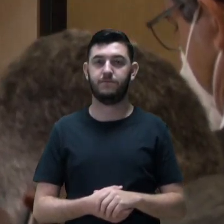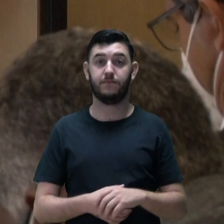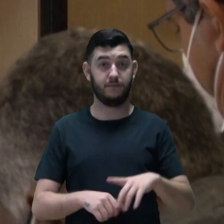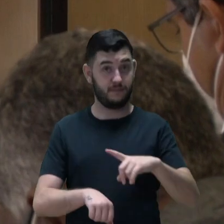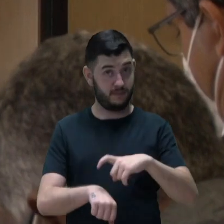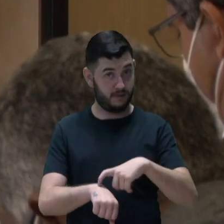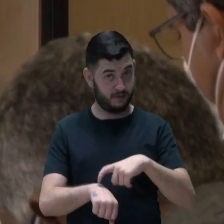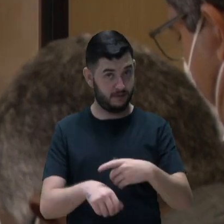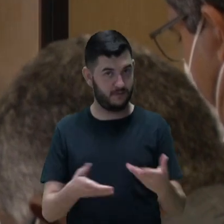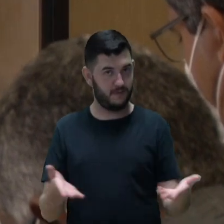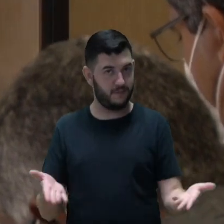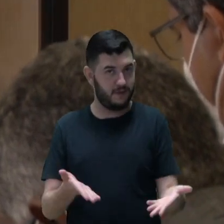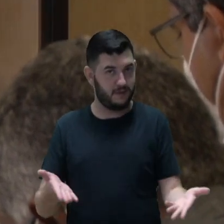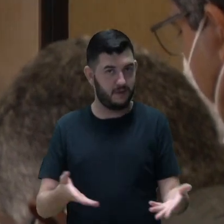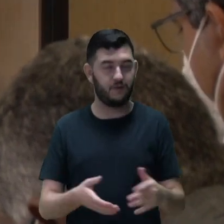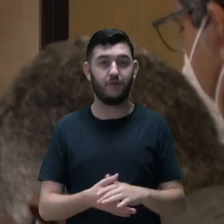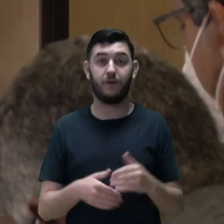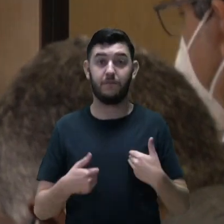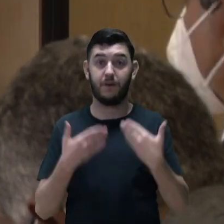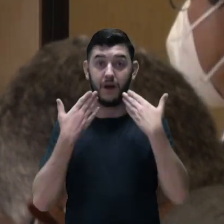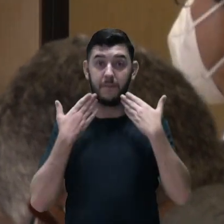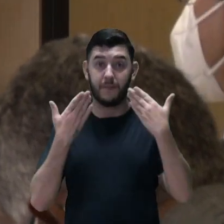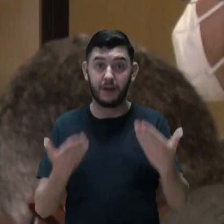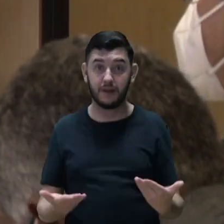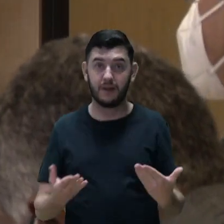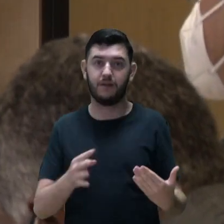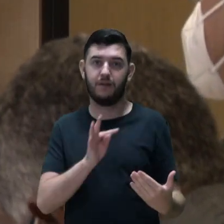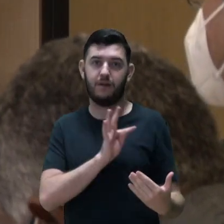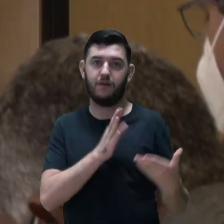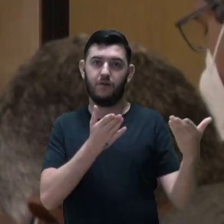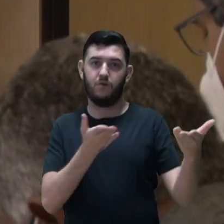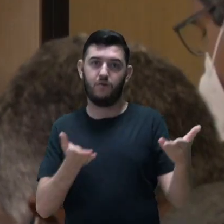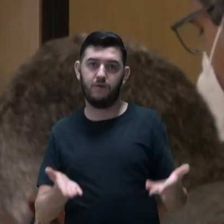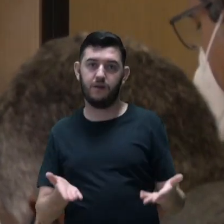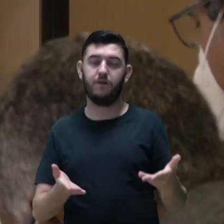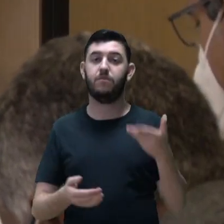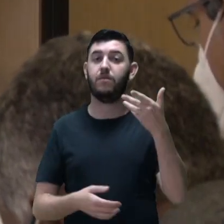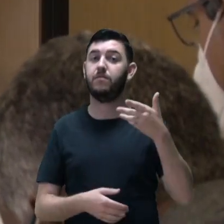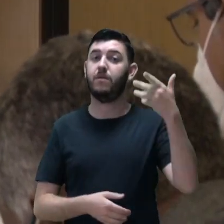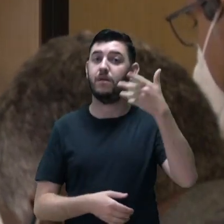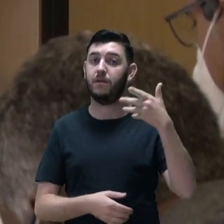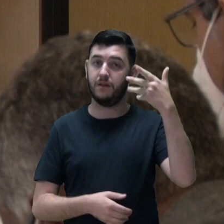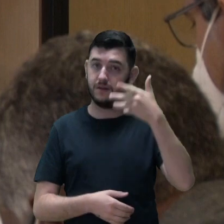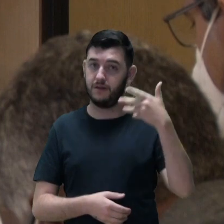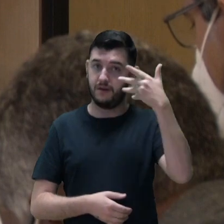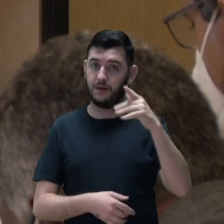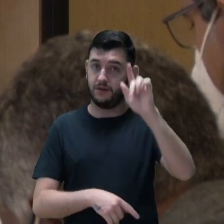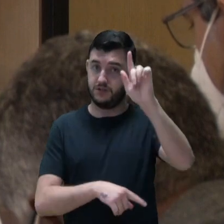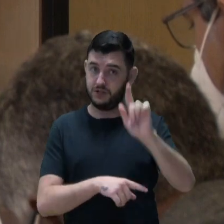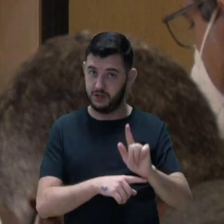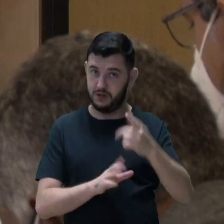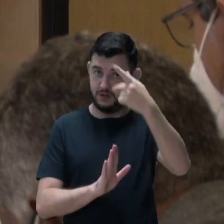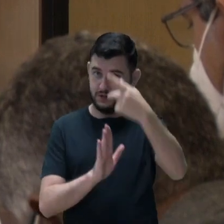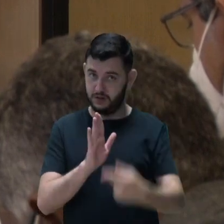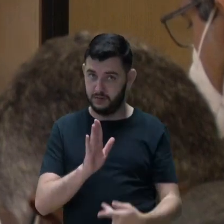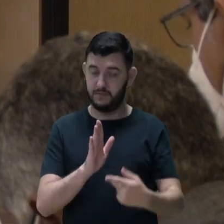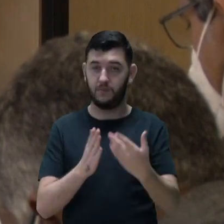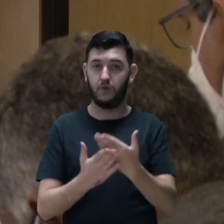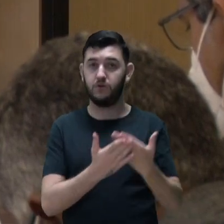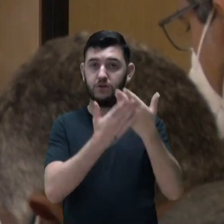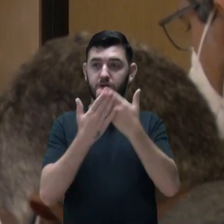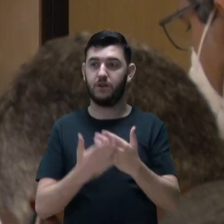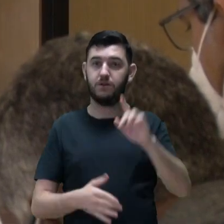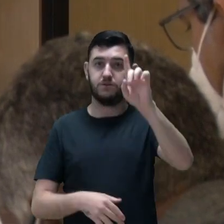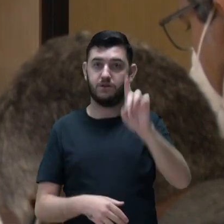Neste momento, para a apresentação técnica, convidamos a fazer uso da palavra a gerente de projeto da